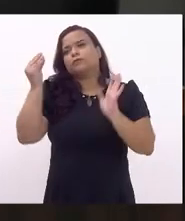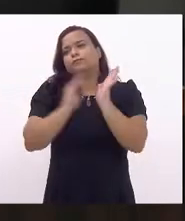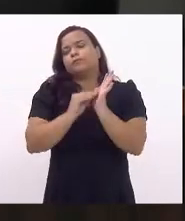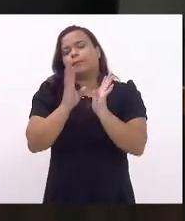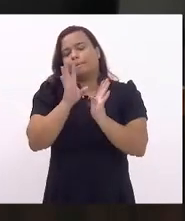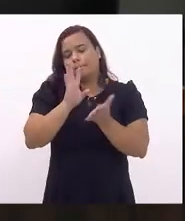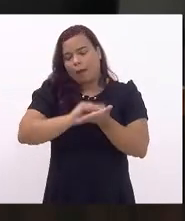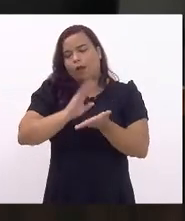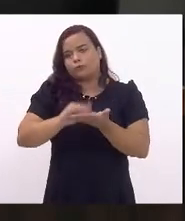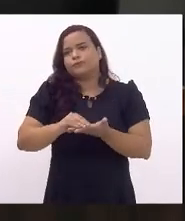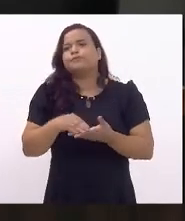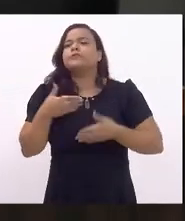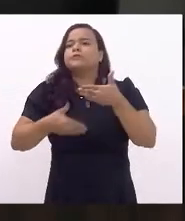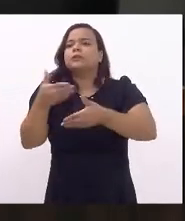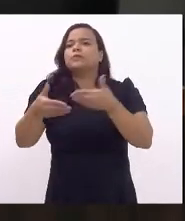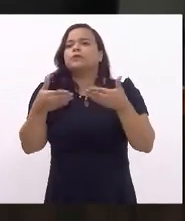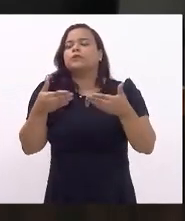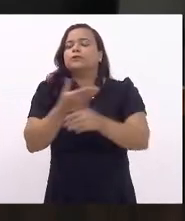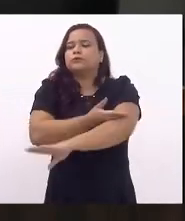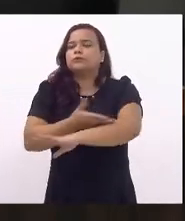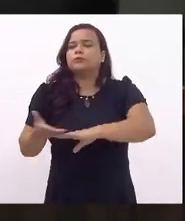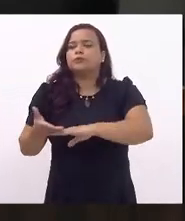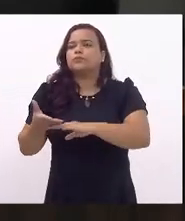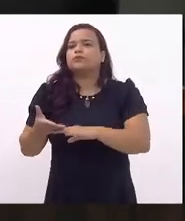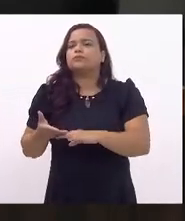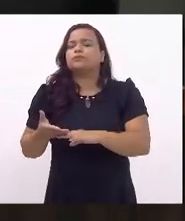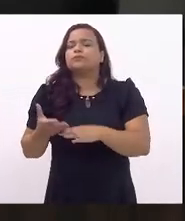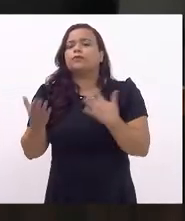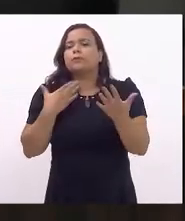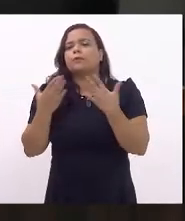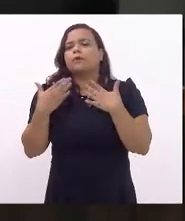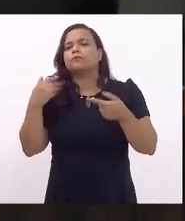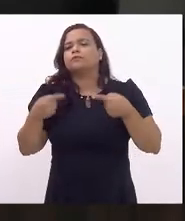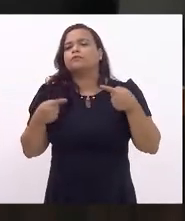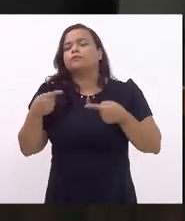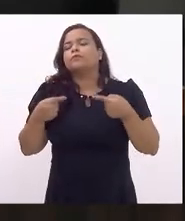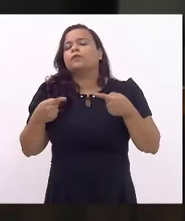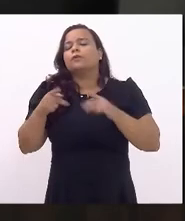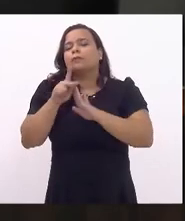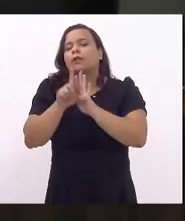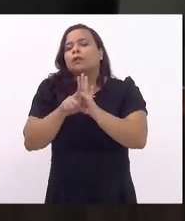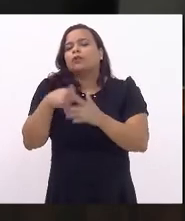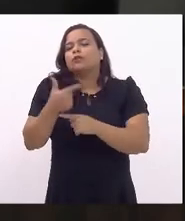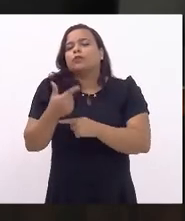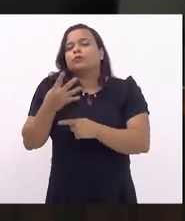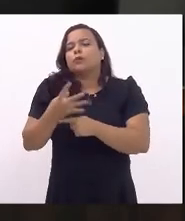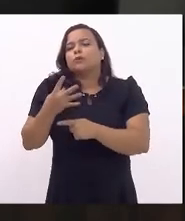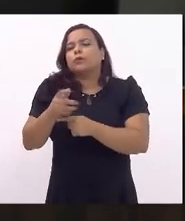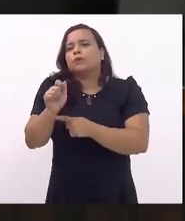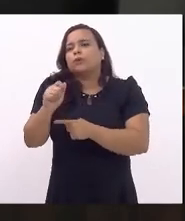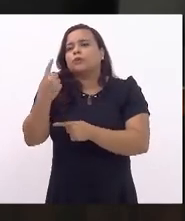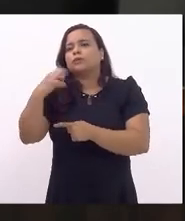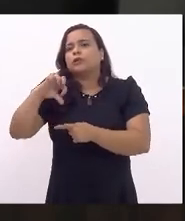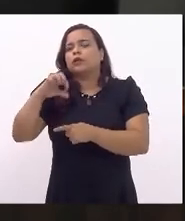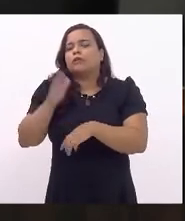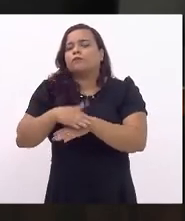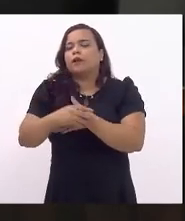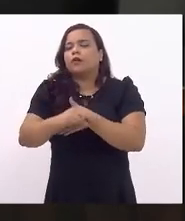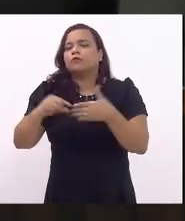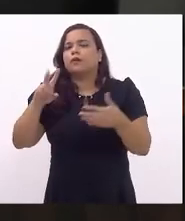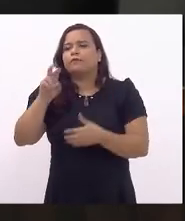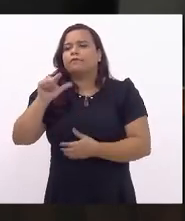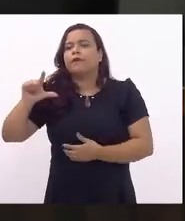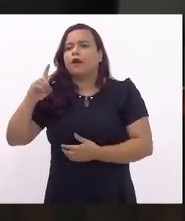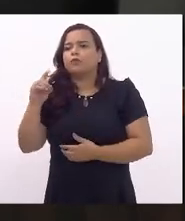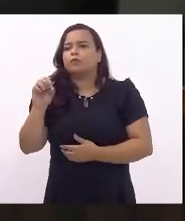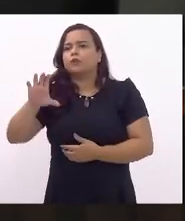Em termitação ordinária, em segunda discussão e da ação do vencido, projeto de lei 244-A de 19, de autoridade do deputado Valdo Seaza, que autoriza o